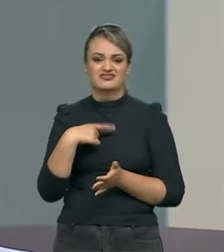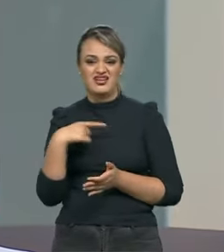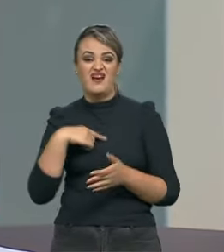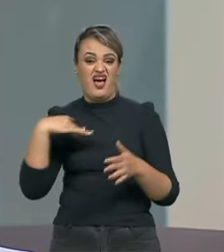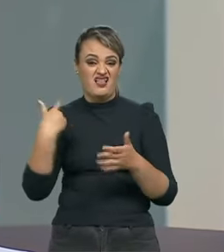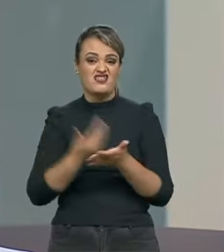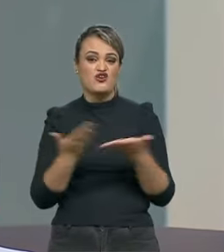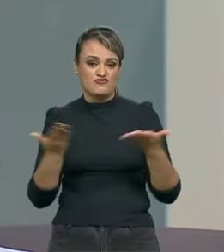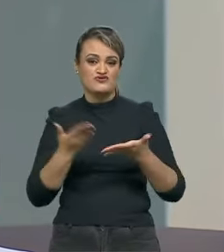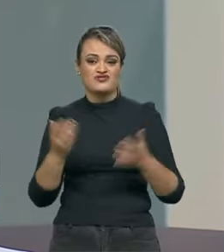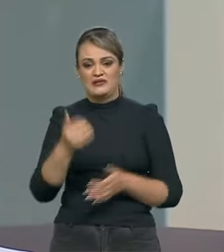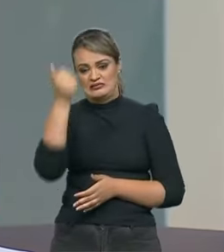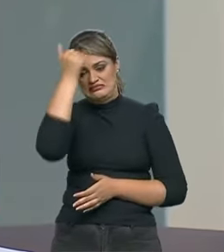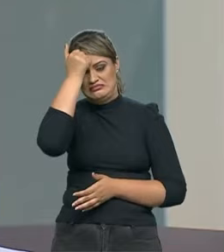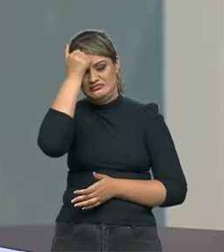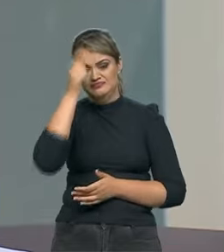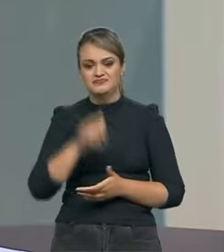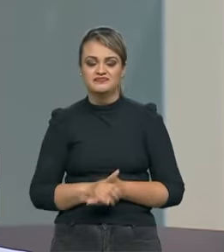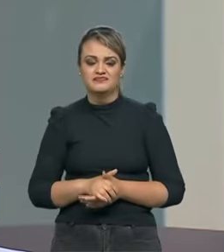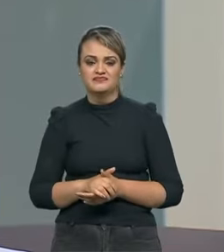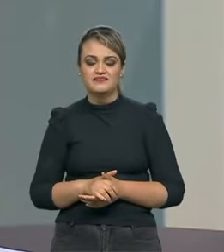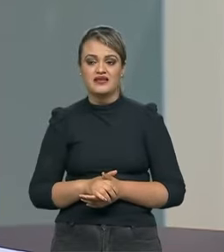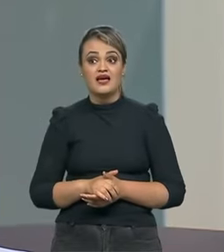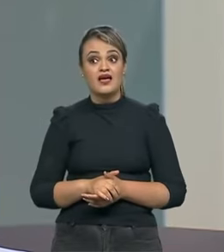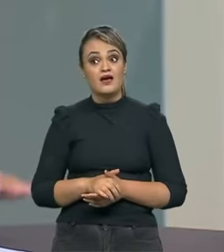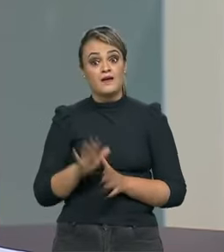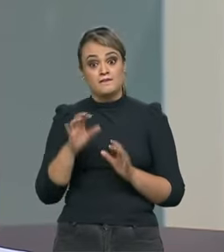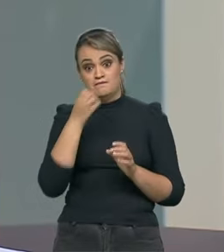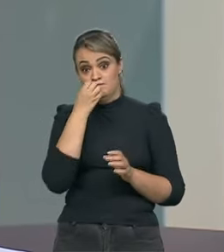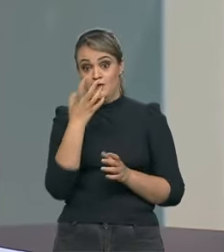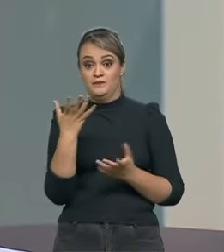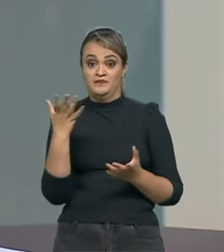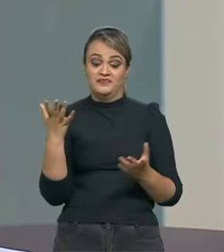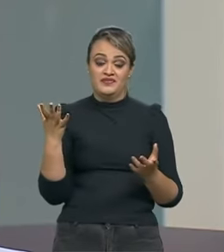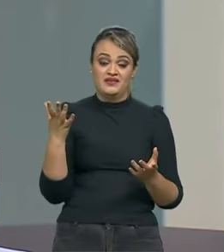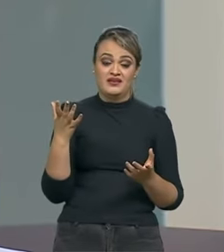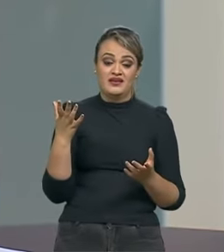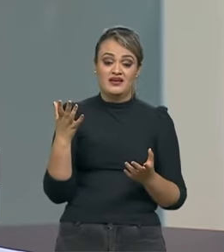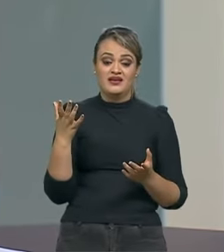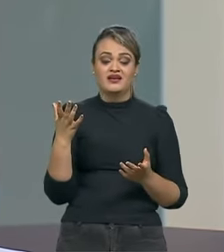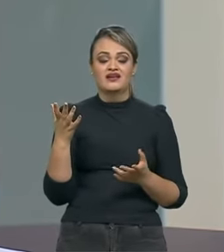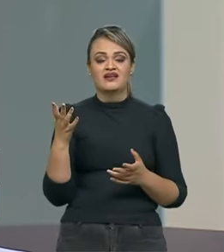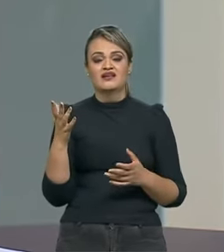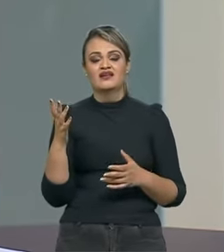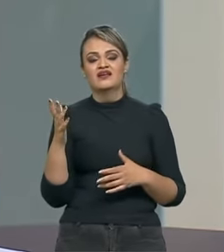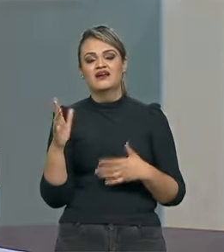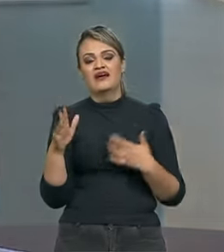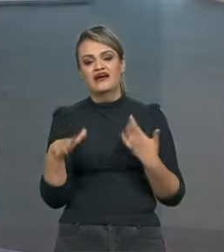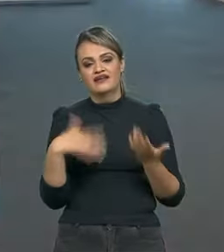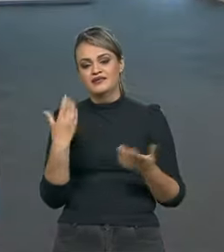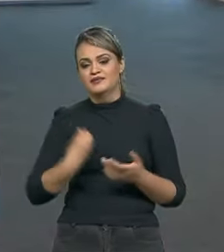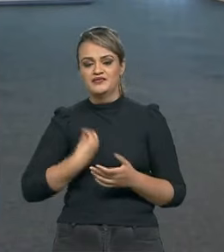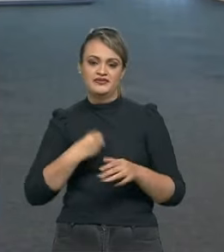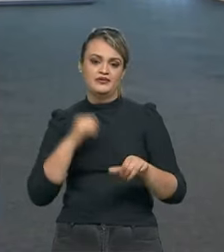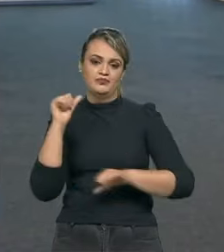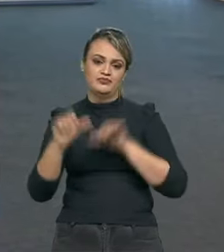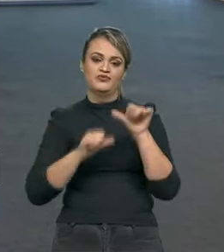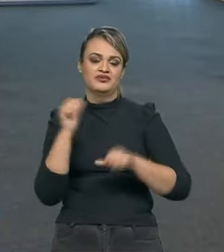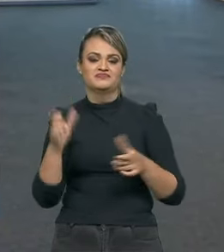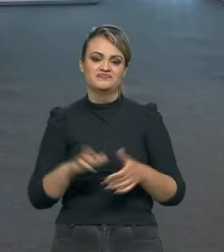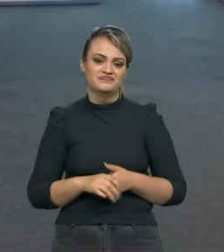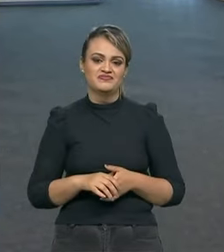Mas, para mim foi, no outro caso, foi muito bom, porque aí me deu um báster de autoblírio e aí eu tive que virar a minha vida e